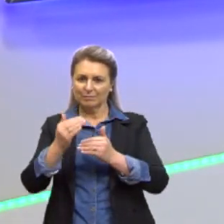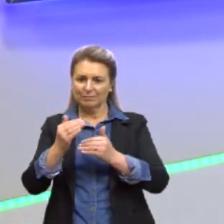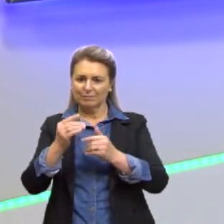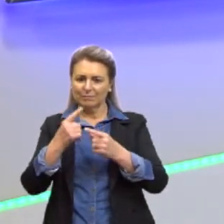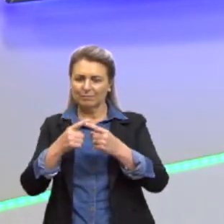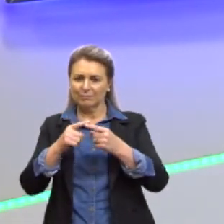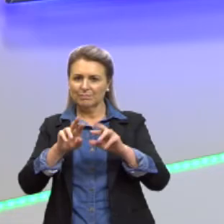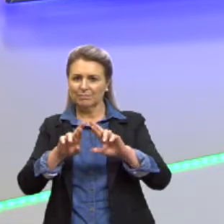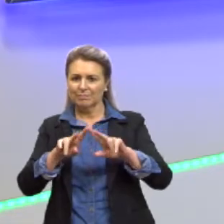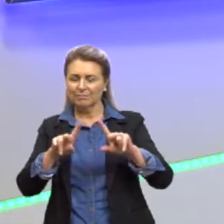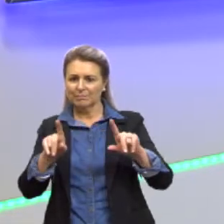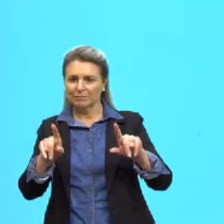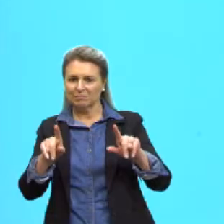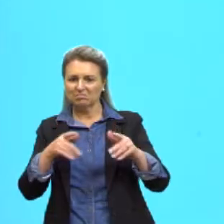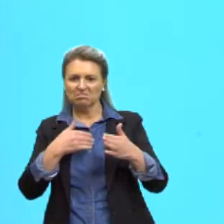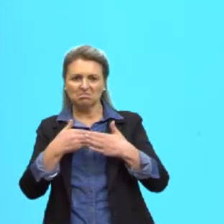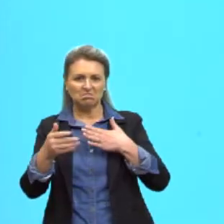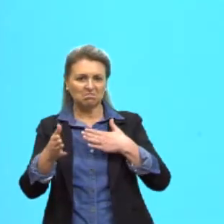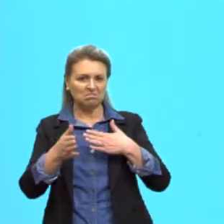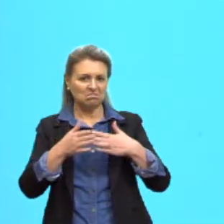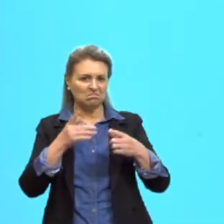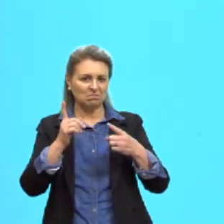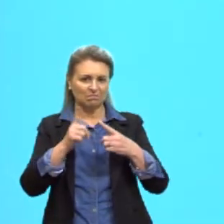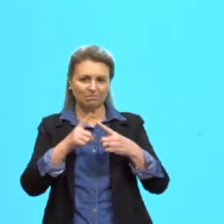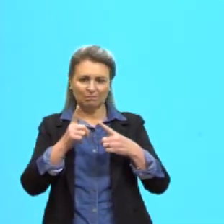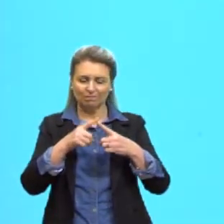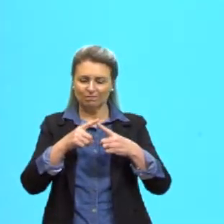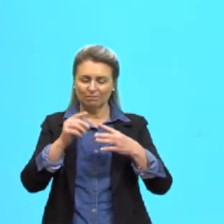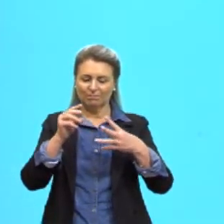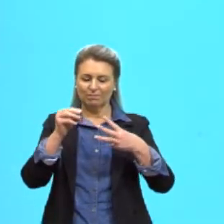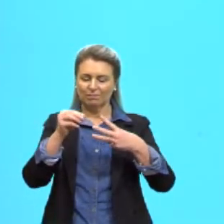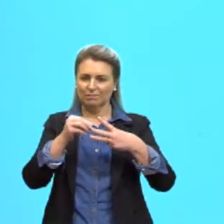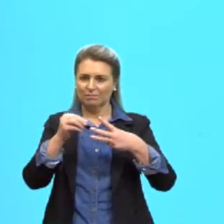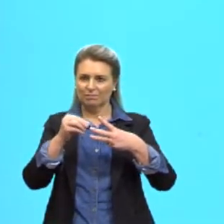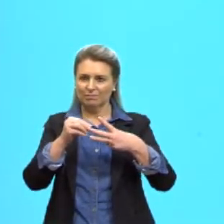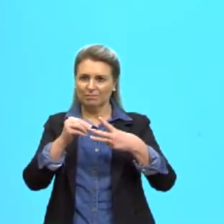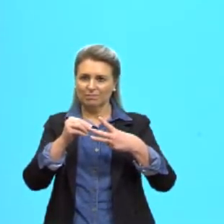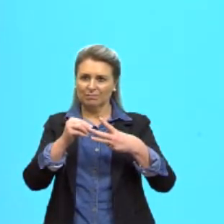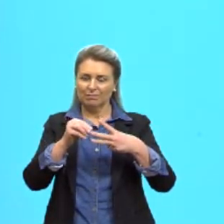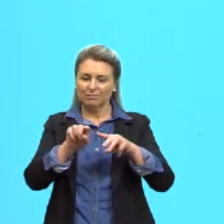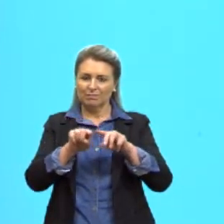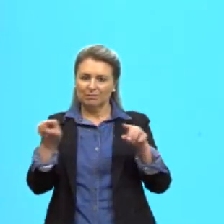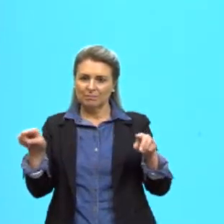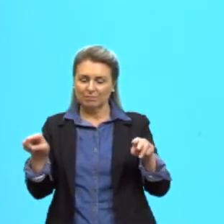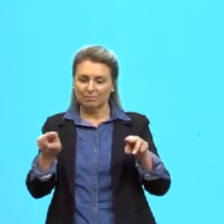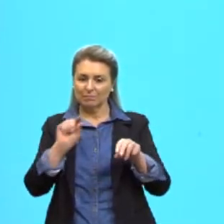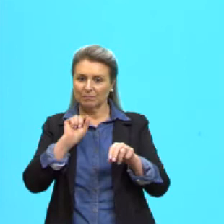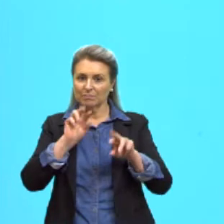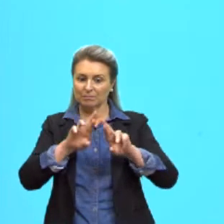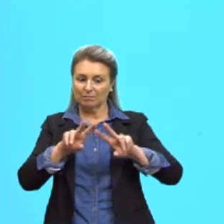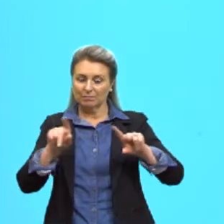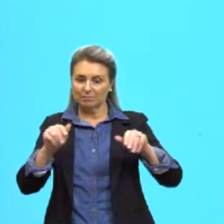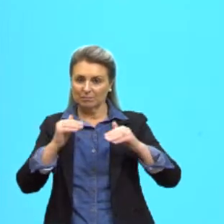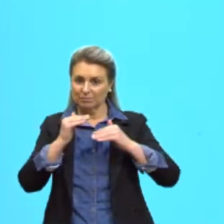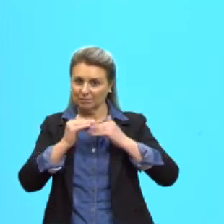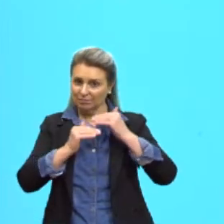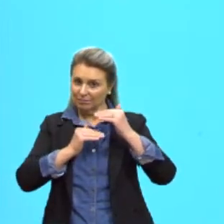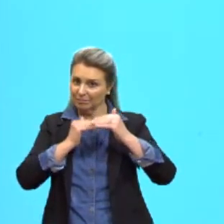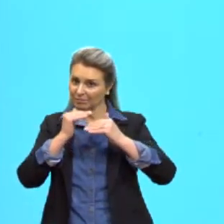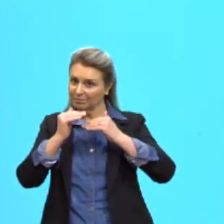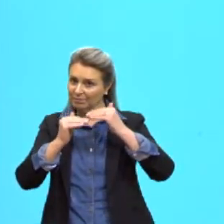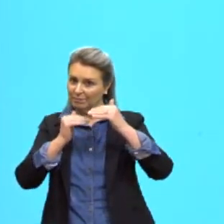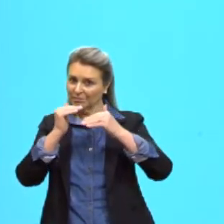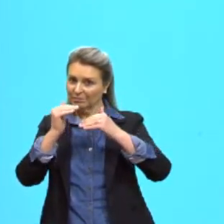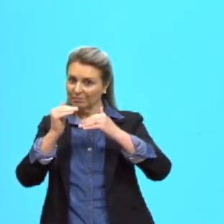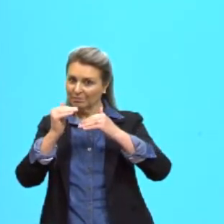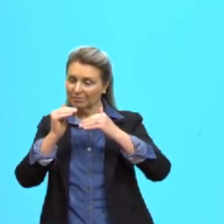em qualquer outro tipo de célula, porém, à medida que essa diferenciação vai aumentando, nós temos